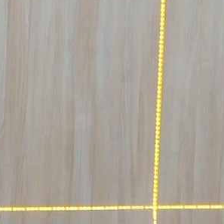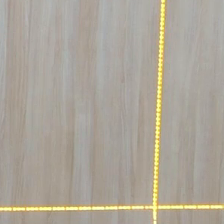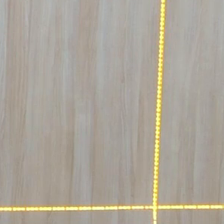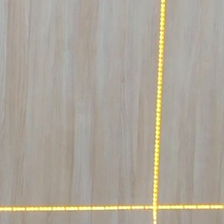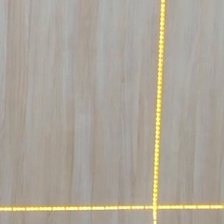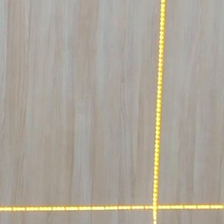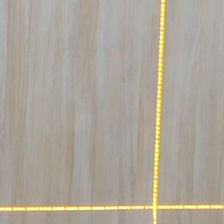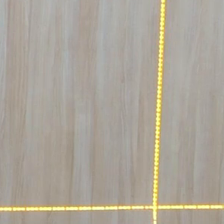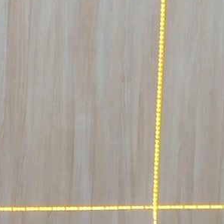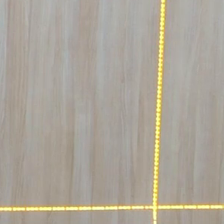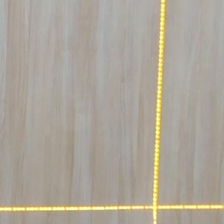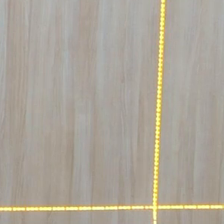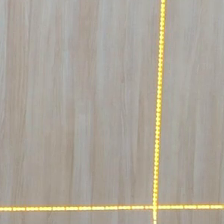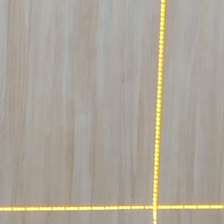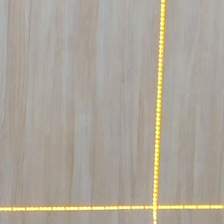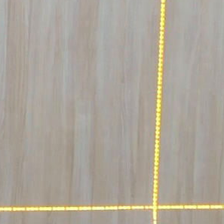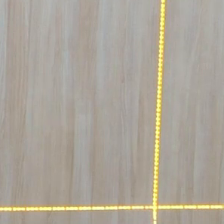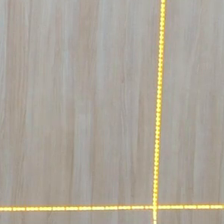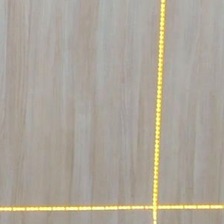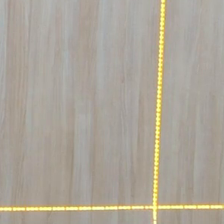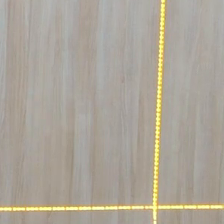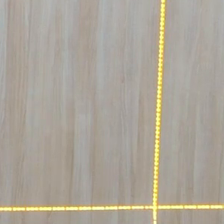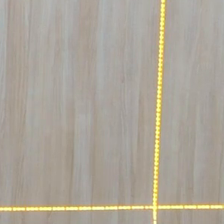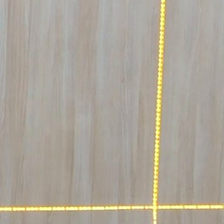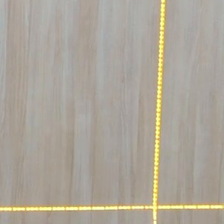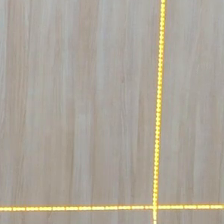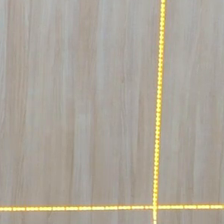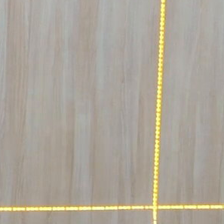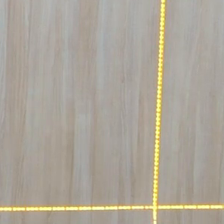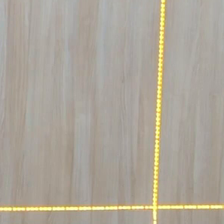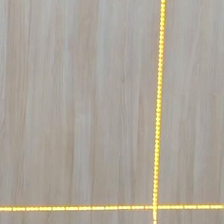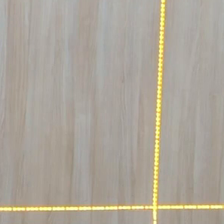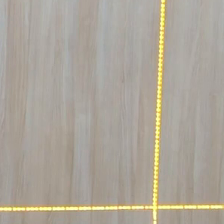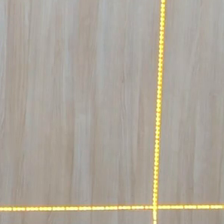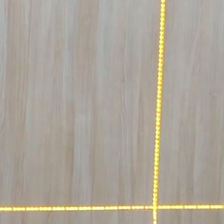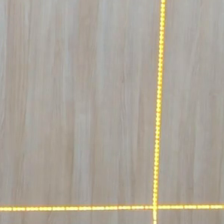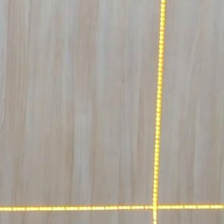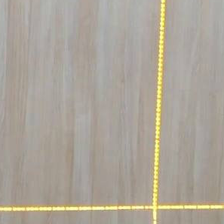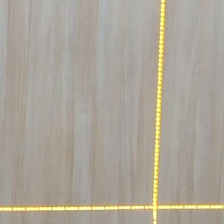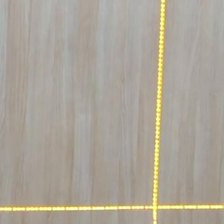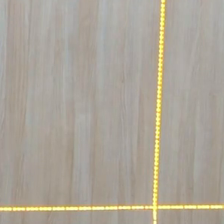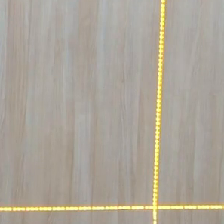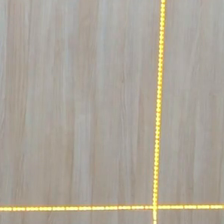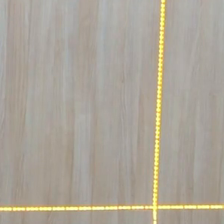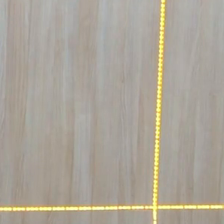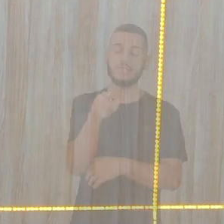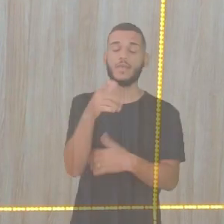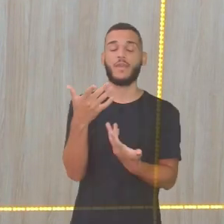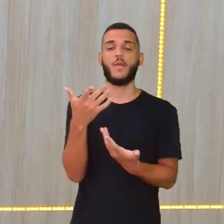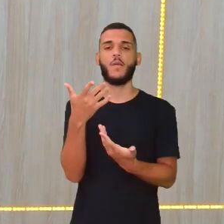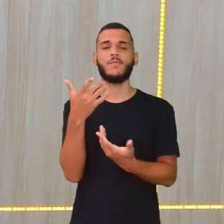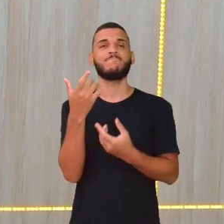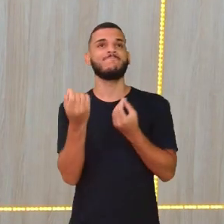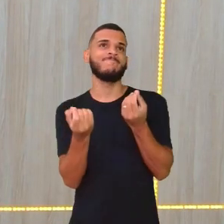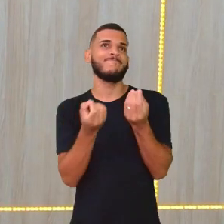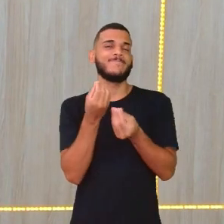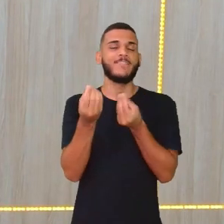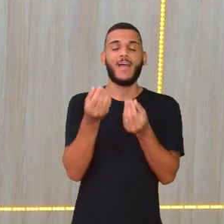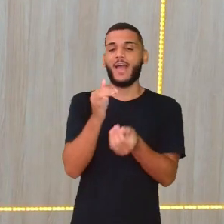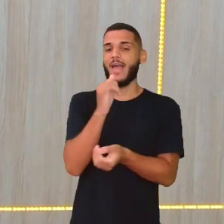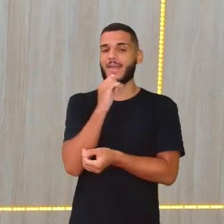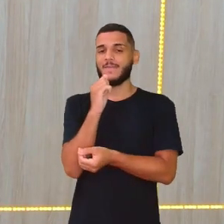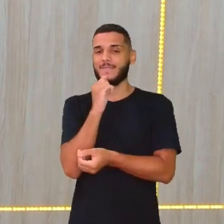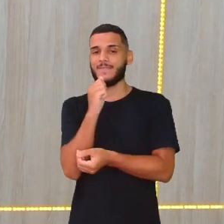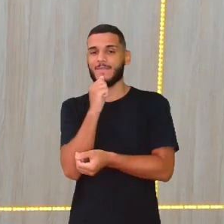todas bem-vindos e bem-vindas a mais uma aula de Educação Física. E se você, por algum acaso, ainda